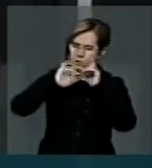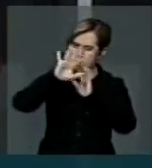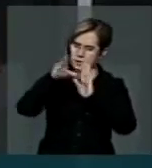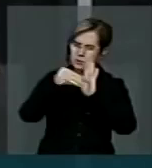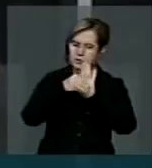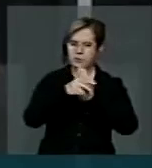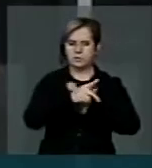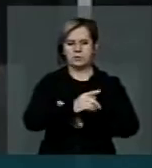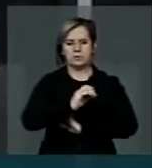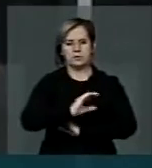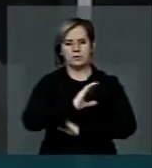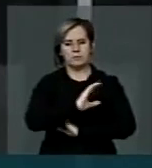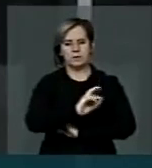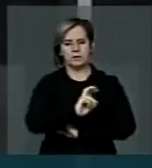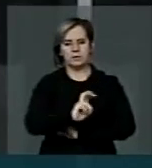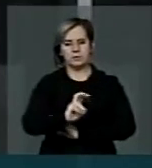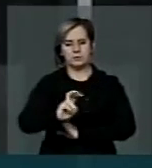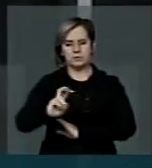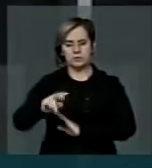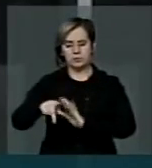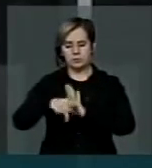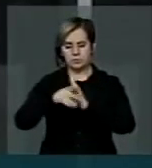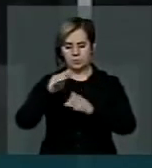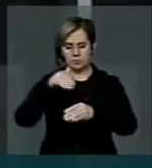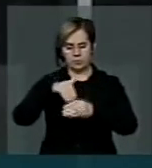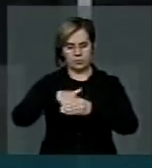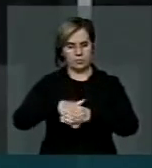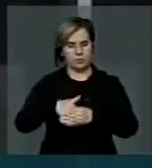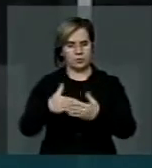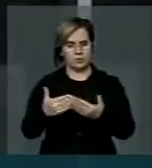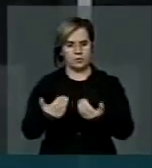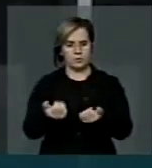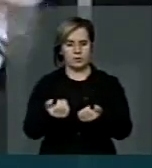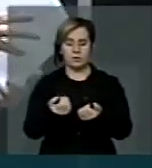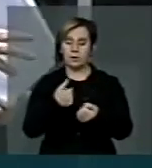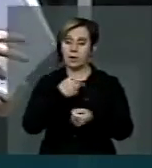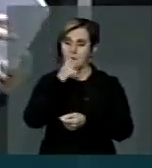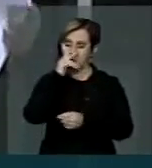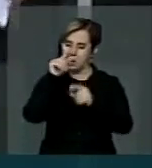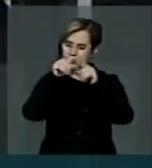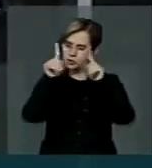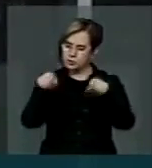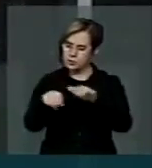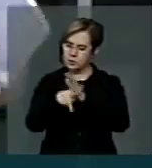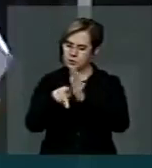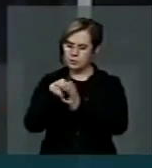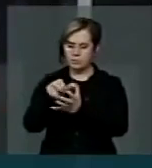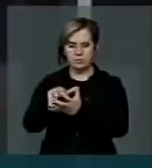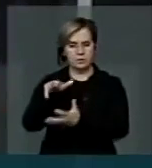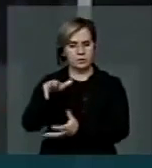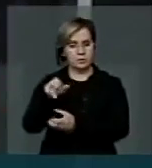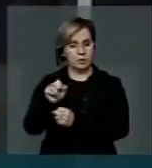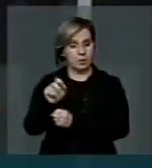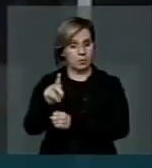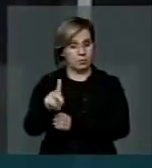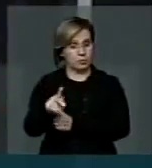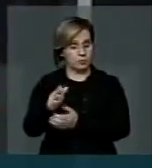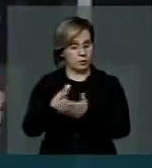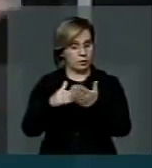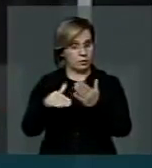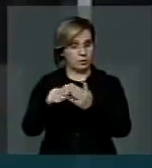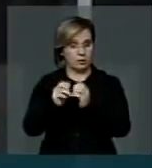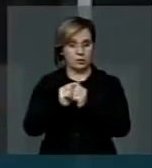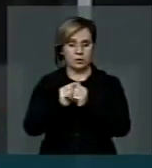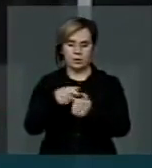PEC 555 para a votação. Eu acho que o funcionário, o servidor aposentado, o nosso idoso, está